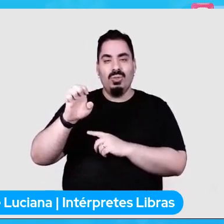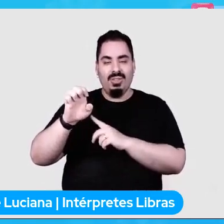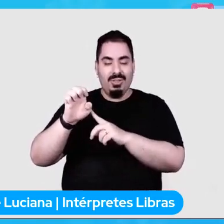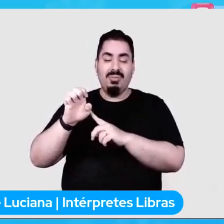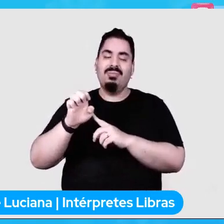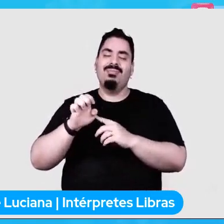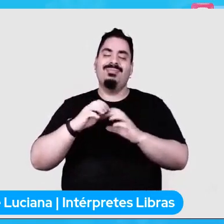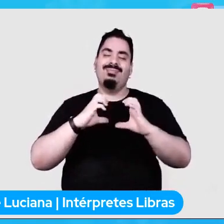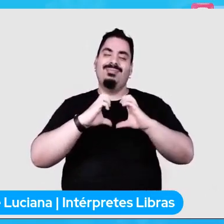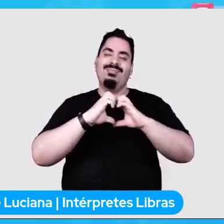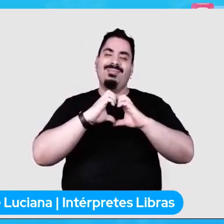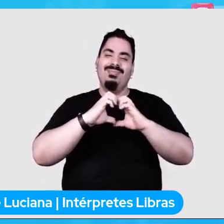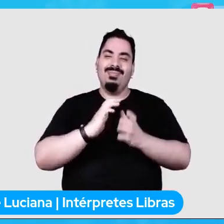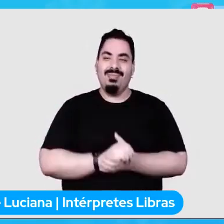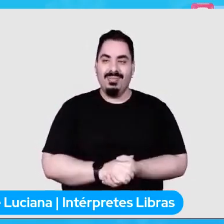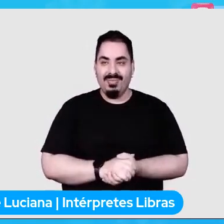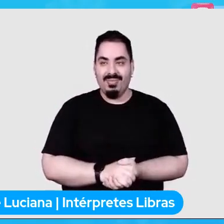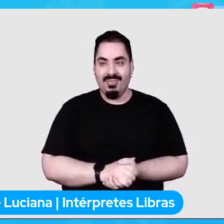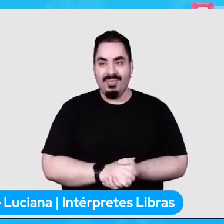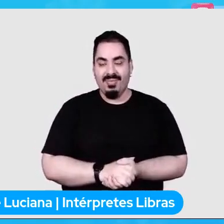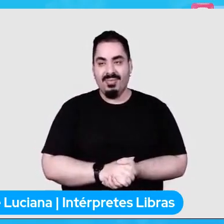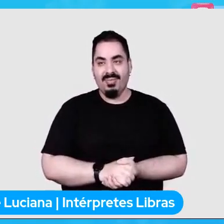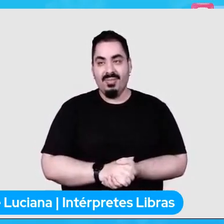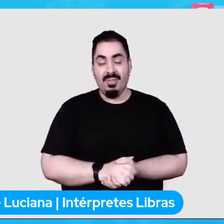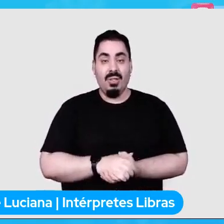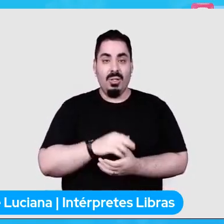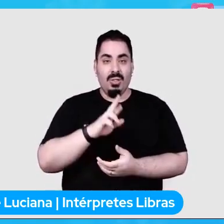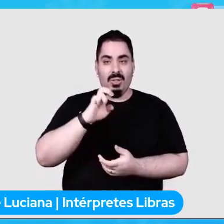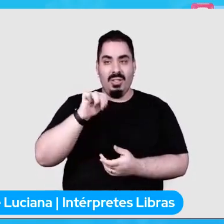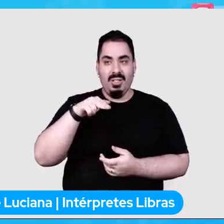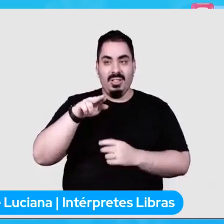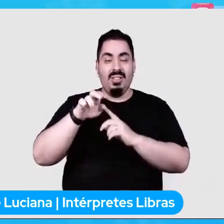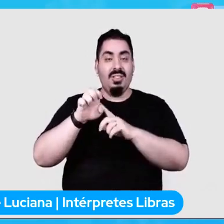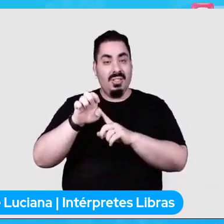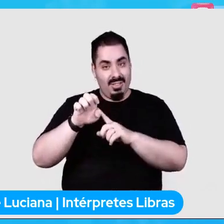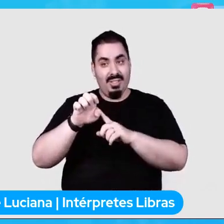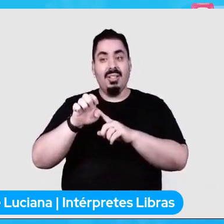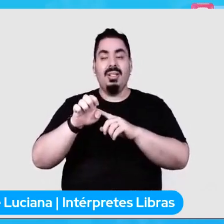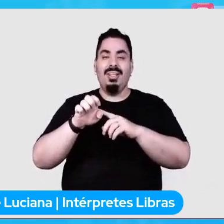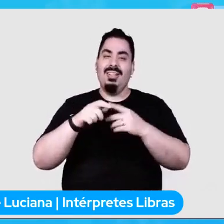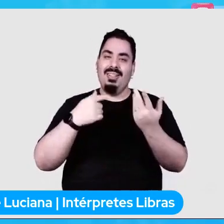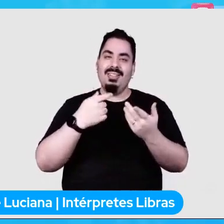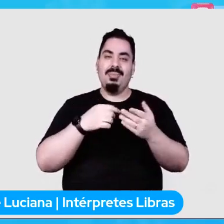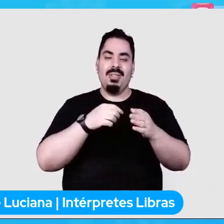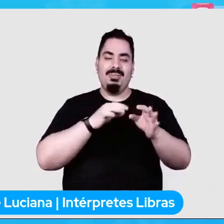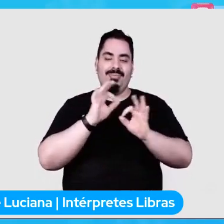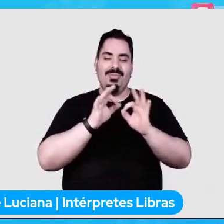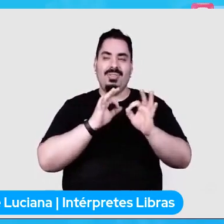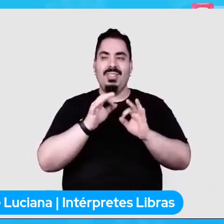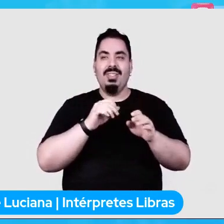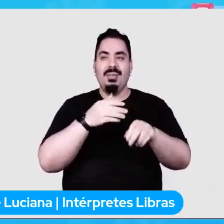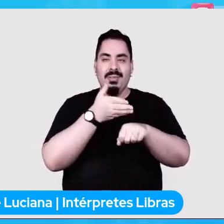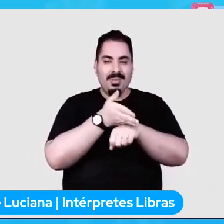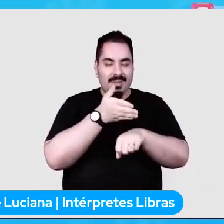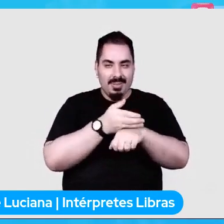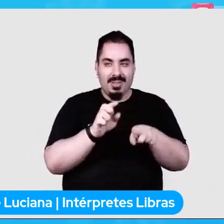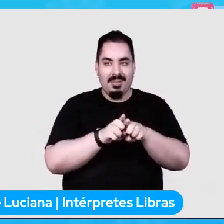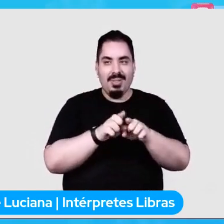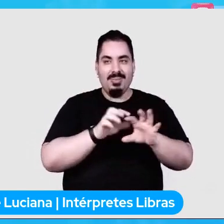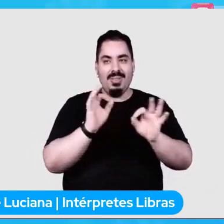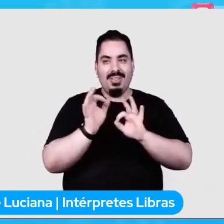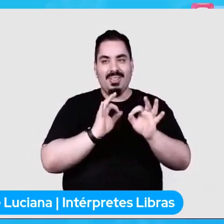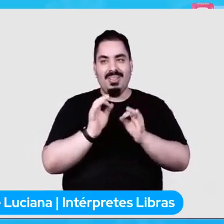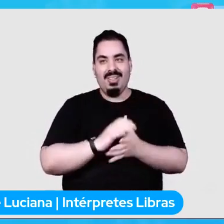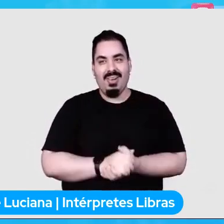o René é um dos montaneadores do projeto ah tá explicado quer falar?